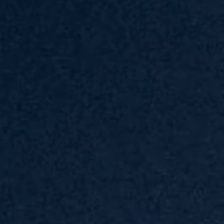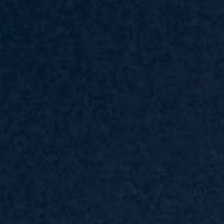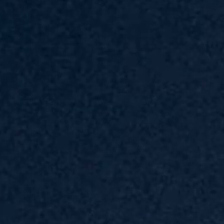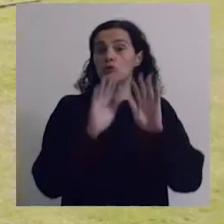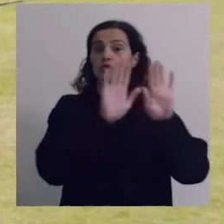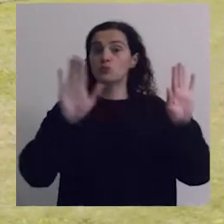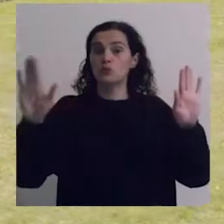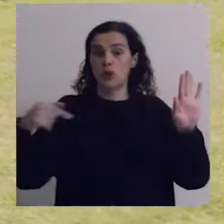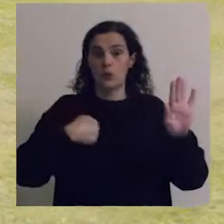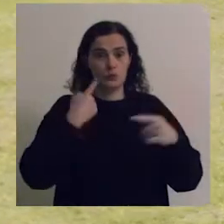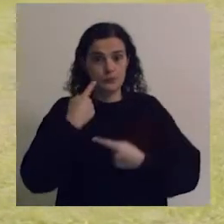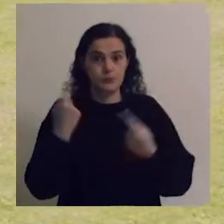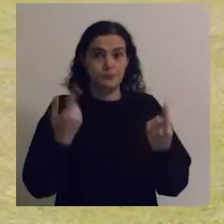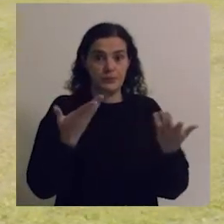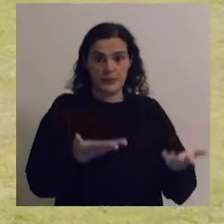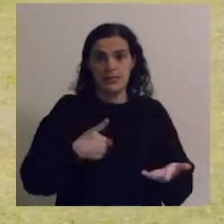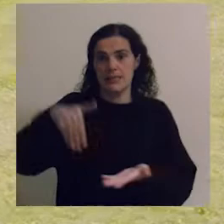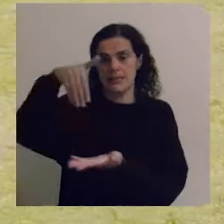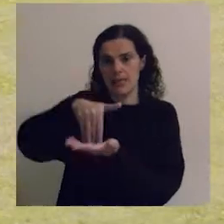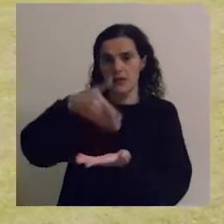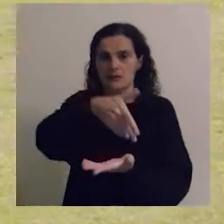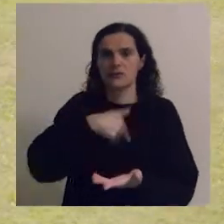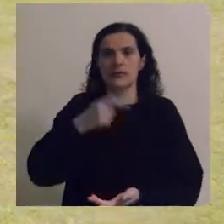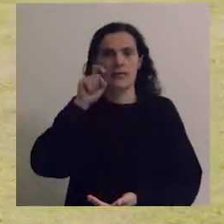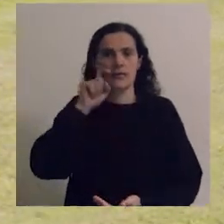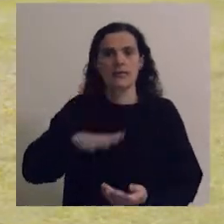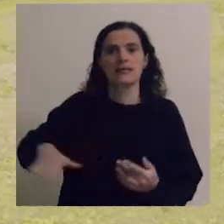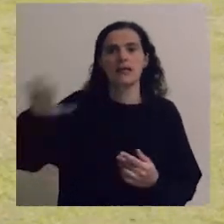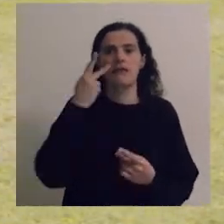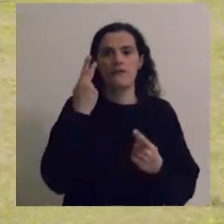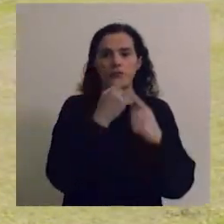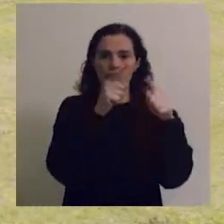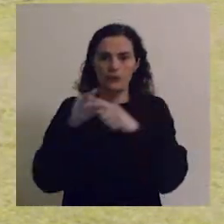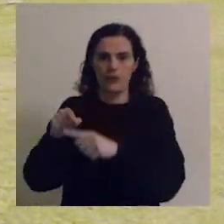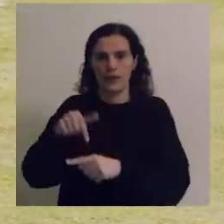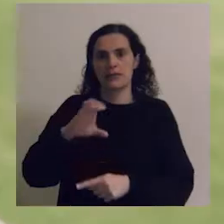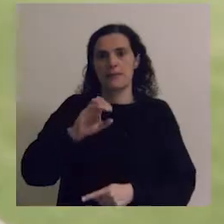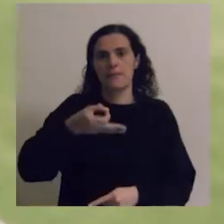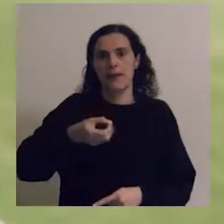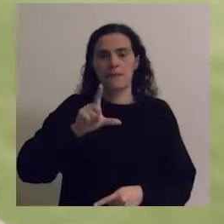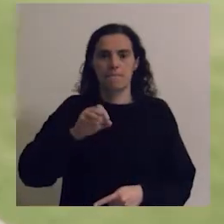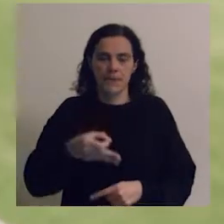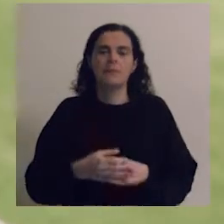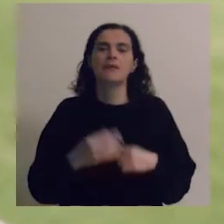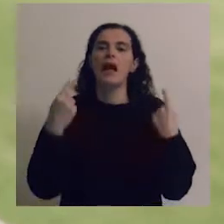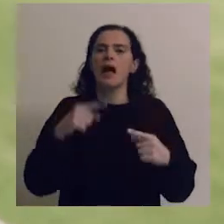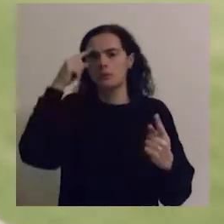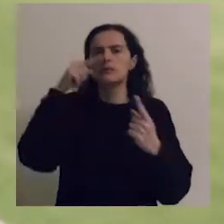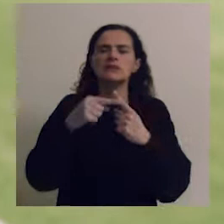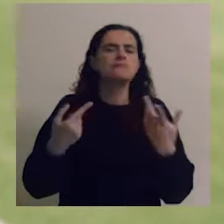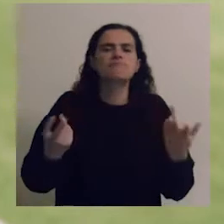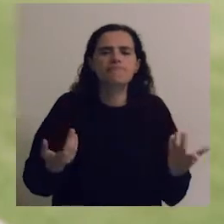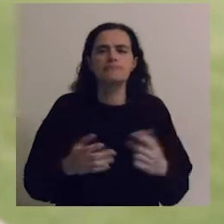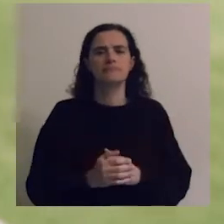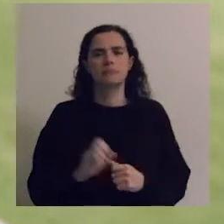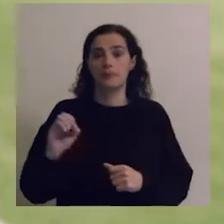A exposição que trazemos a Serralves, as reservas da biosfera da Cplp, tem